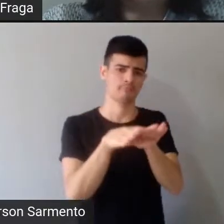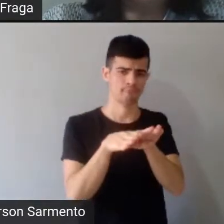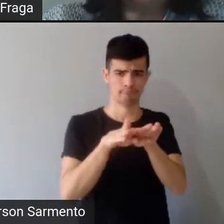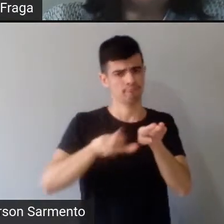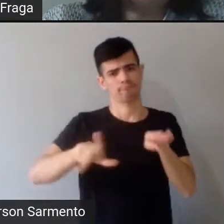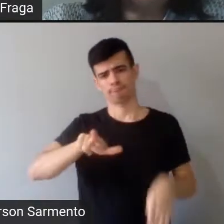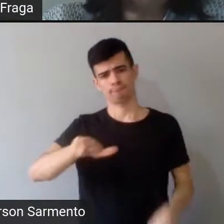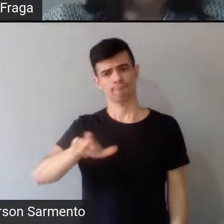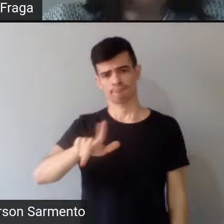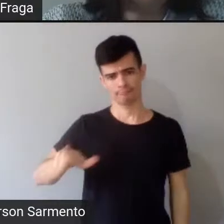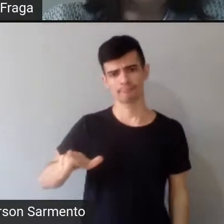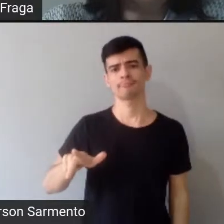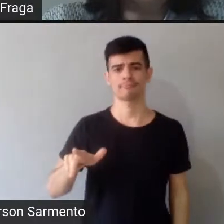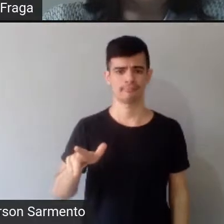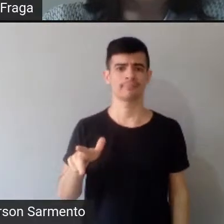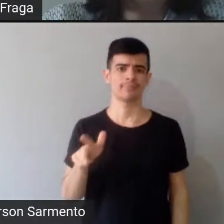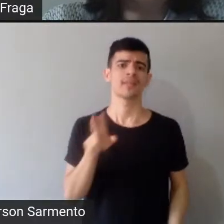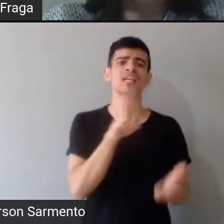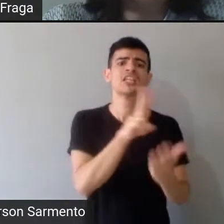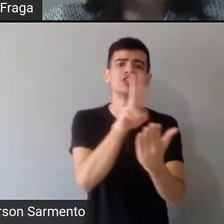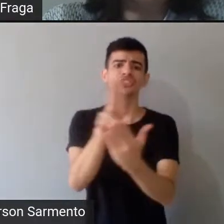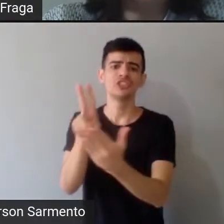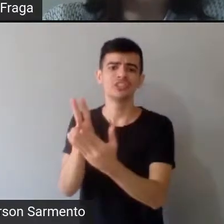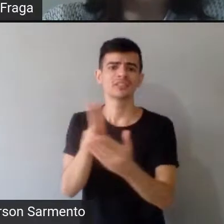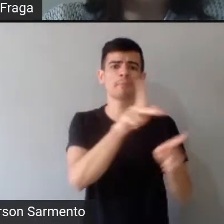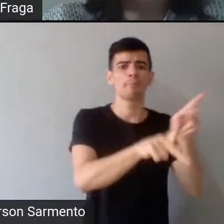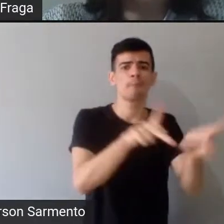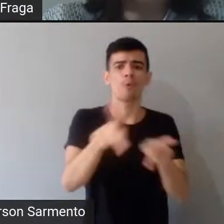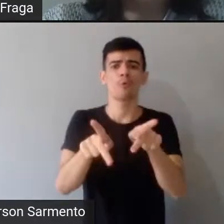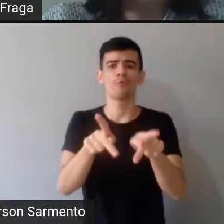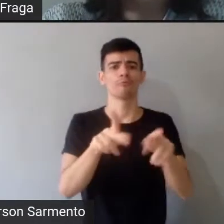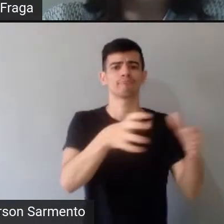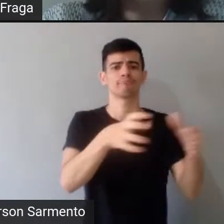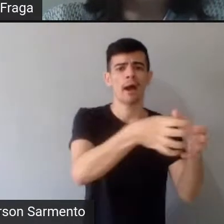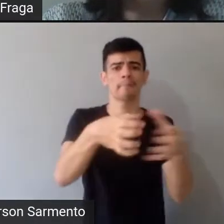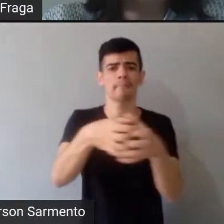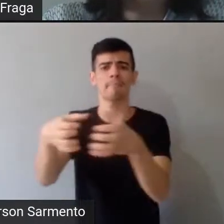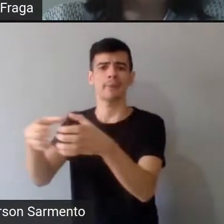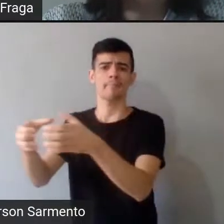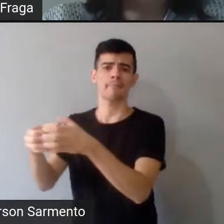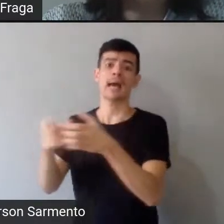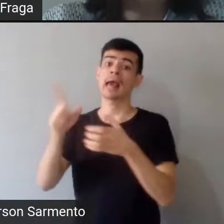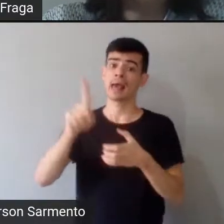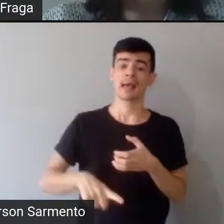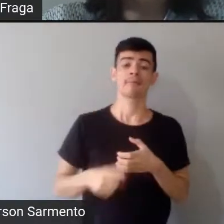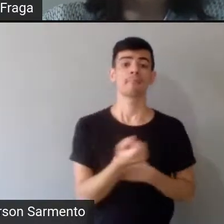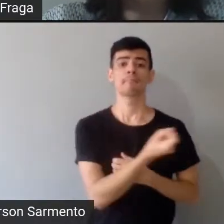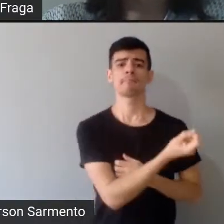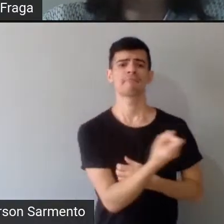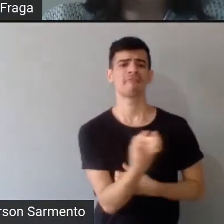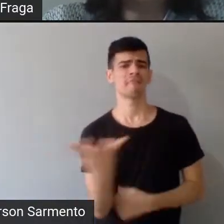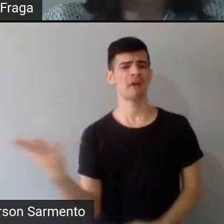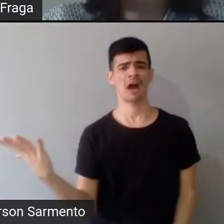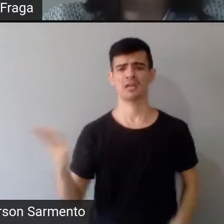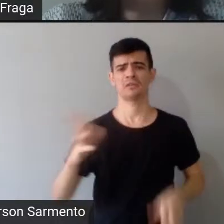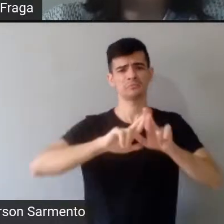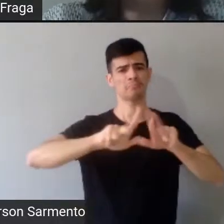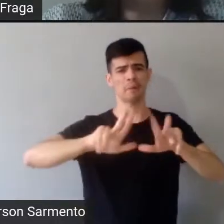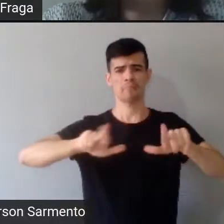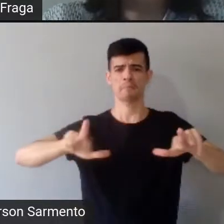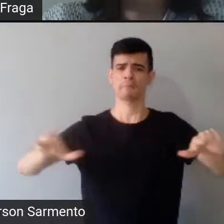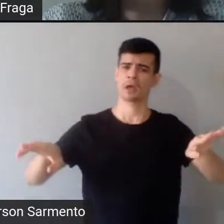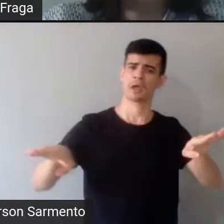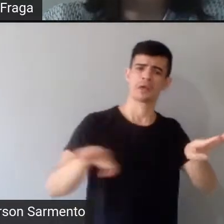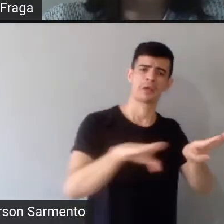a trabalhar com, com os povos indígenas, por isso que é sempre no plural, né, nunca, não dá para dizer que é, que é algo,